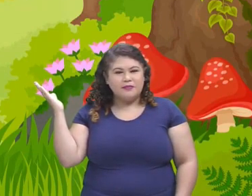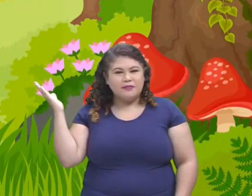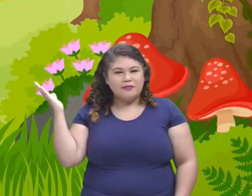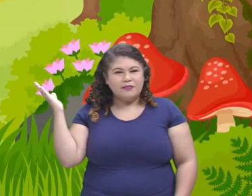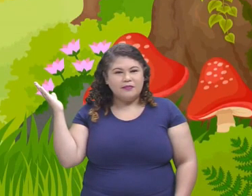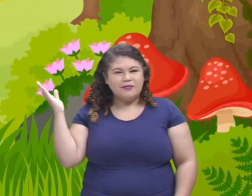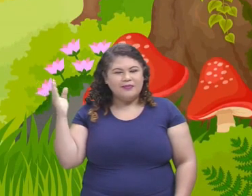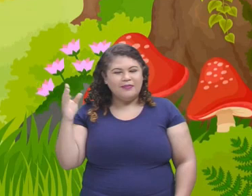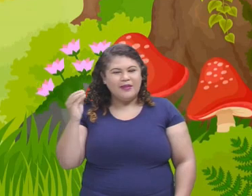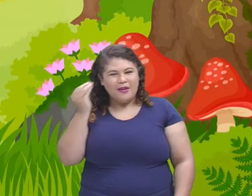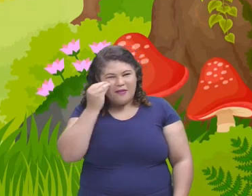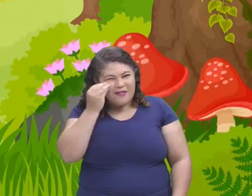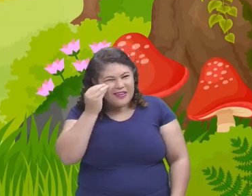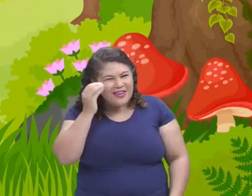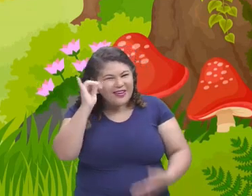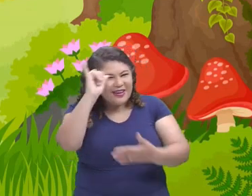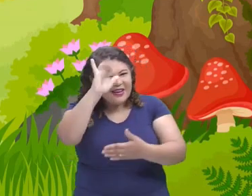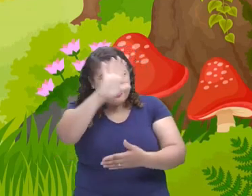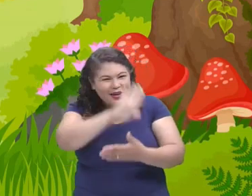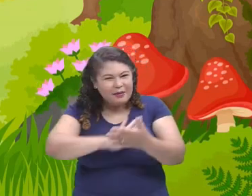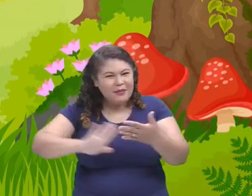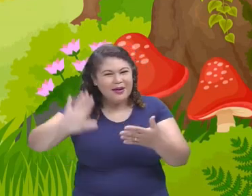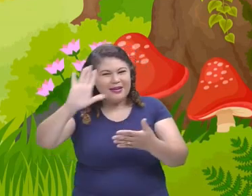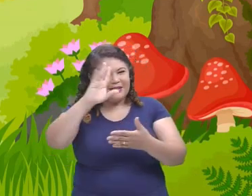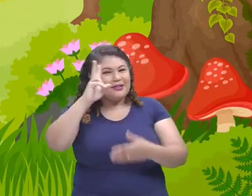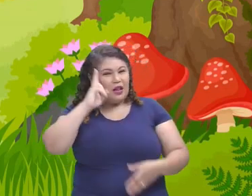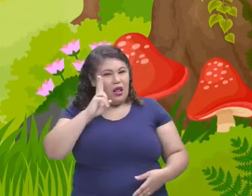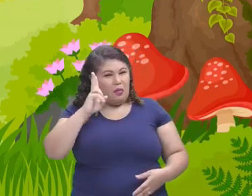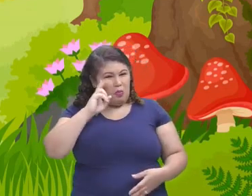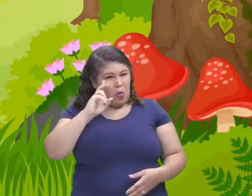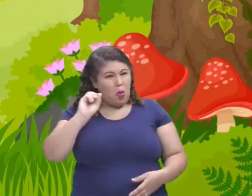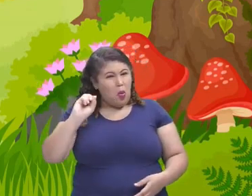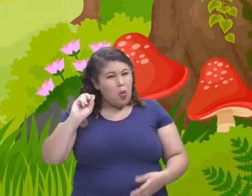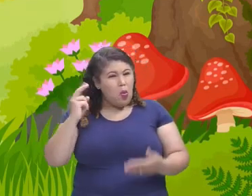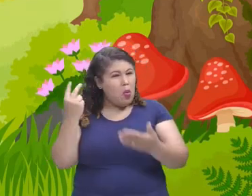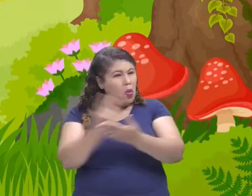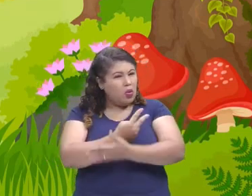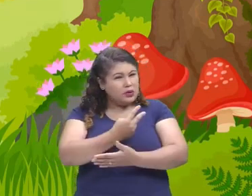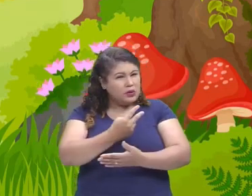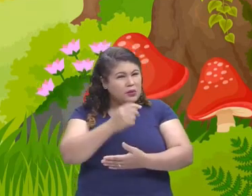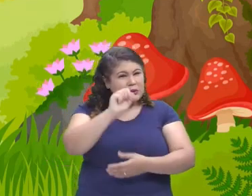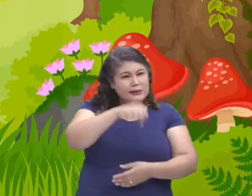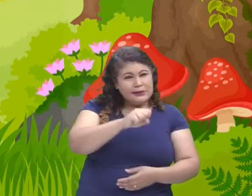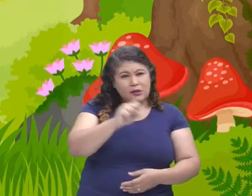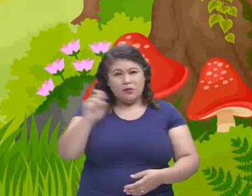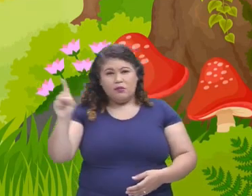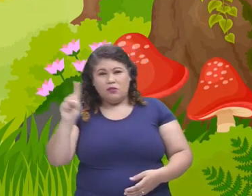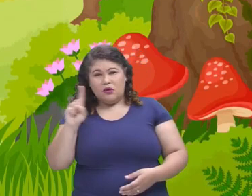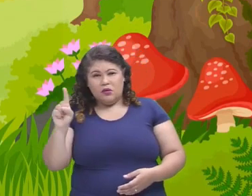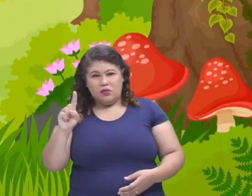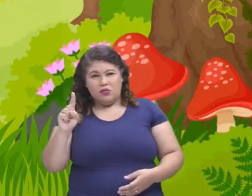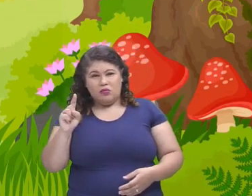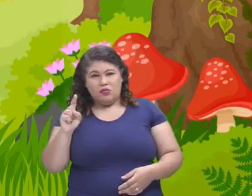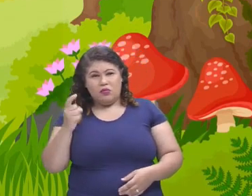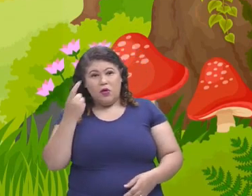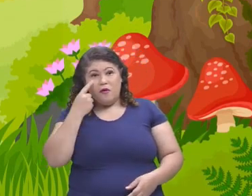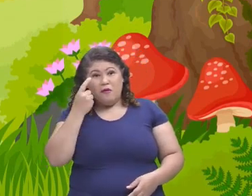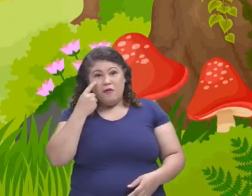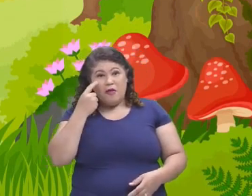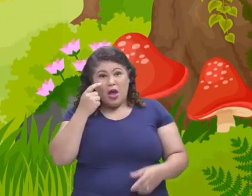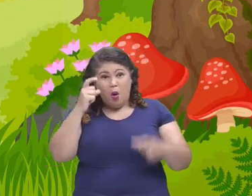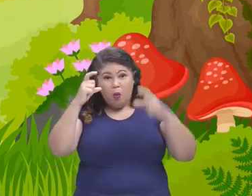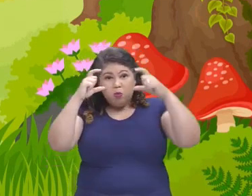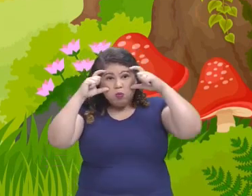Estão vendo? Lembram o que foi que aconteceu nessa cena? Sim ou não? Vocês estão vendo os olhos